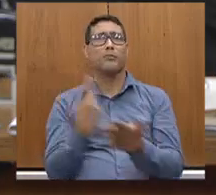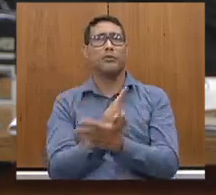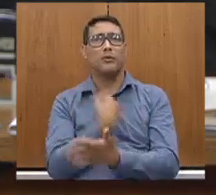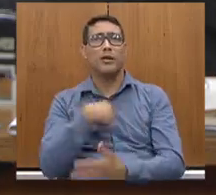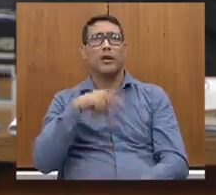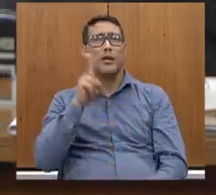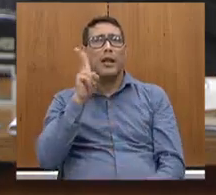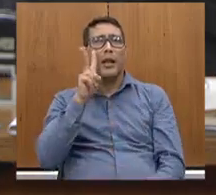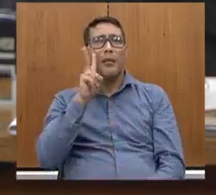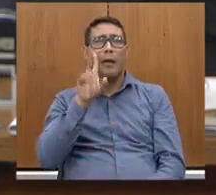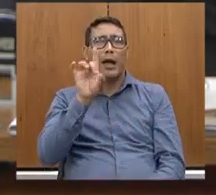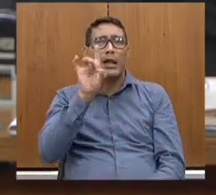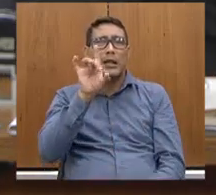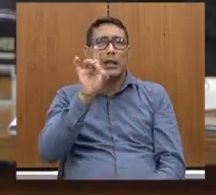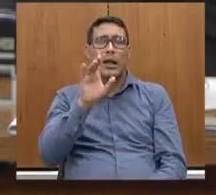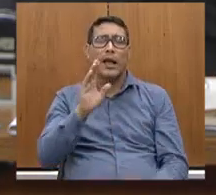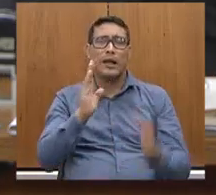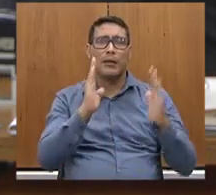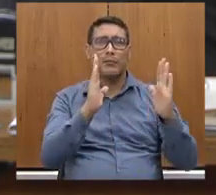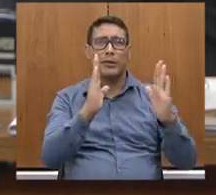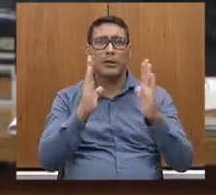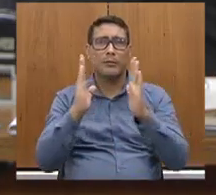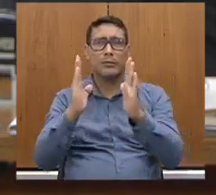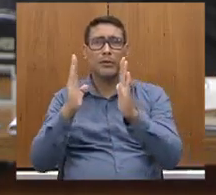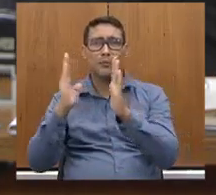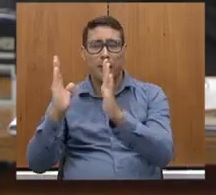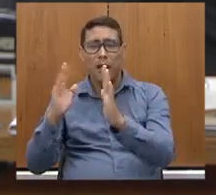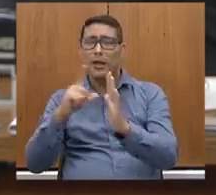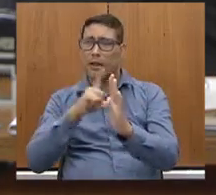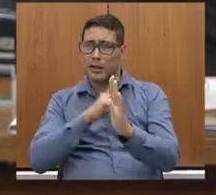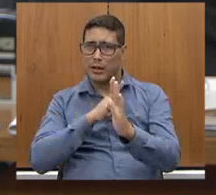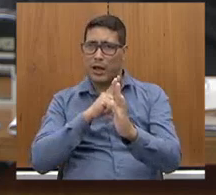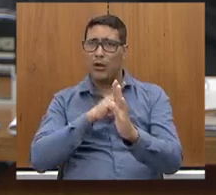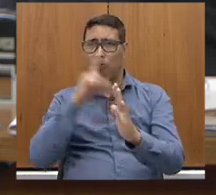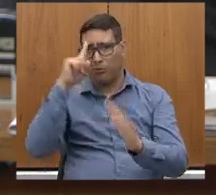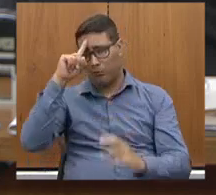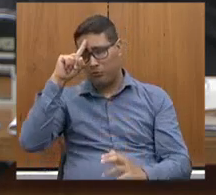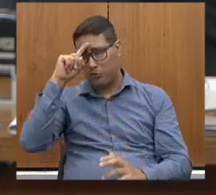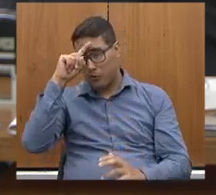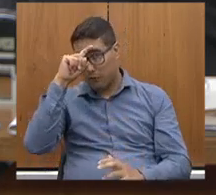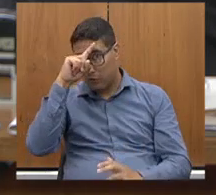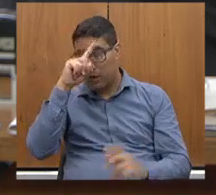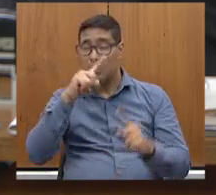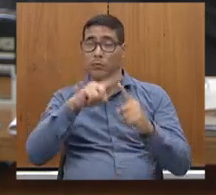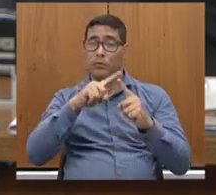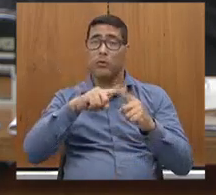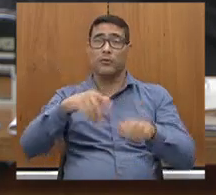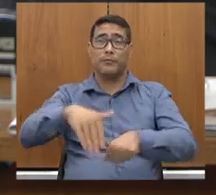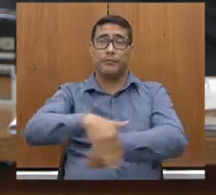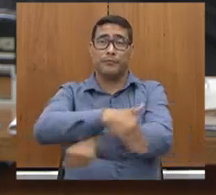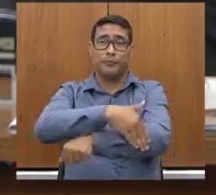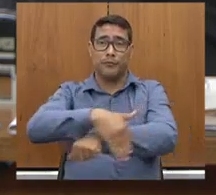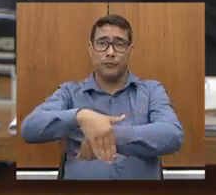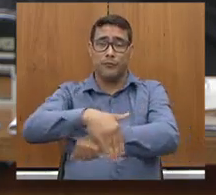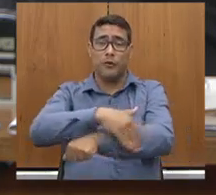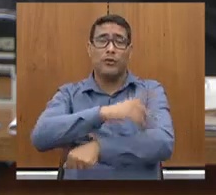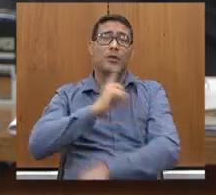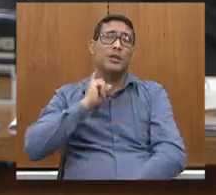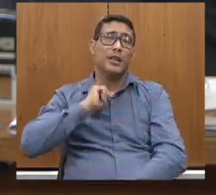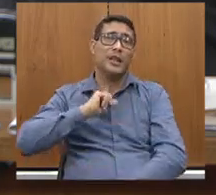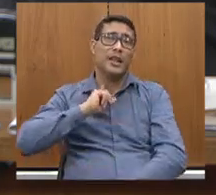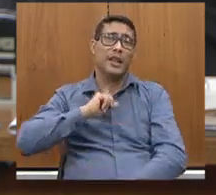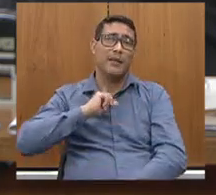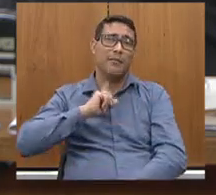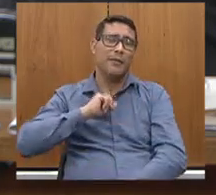de cada pedacinho que está sofrendo, que está com a dificuldade, porque as estradas em Minas estão muito sucateadas, mas já